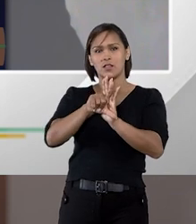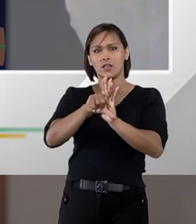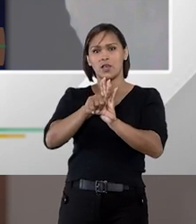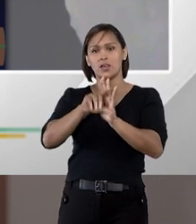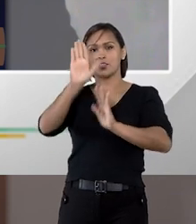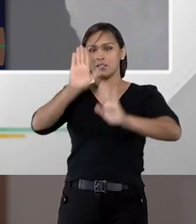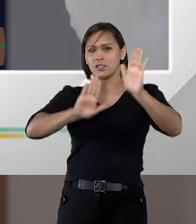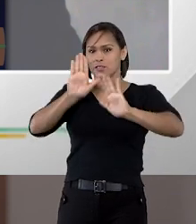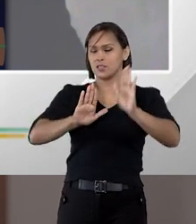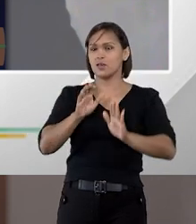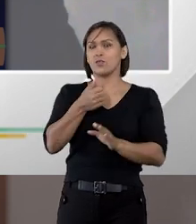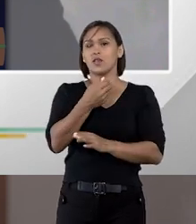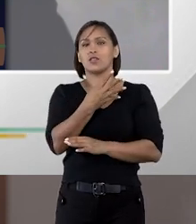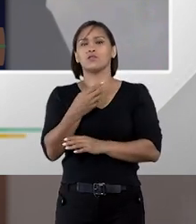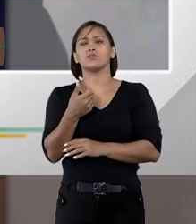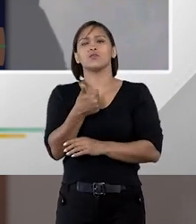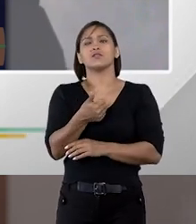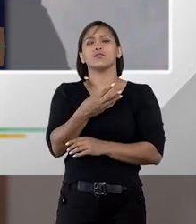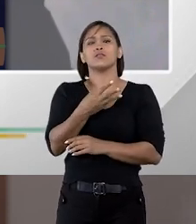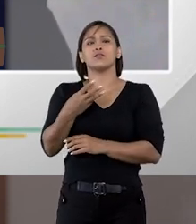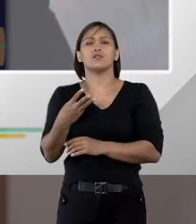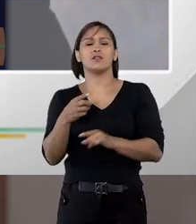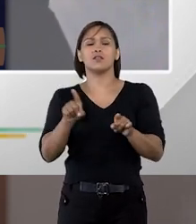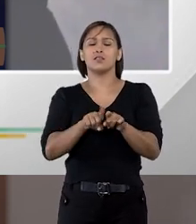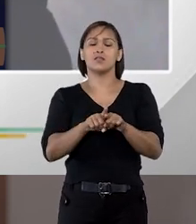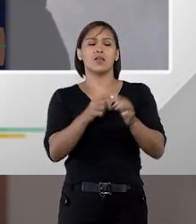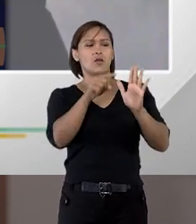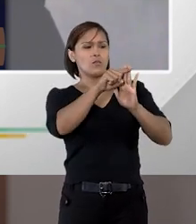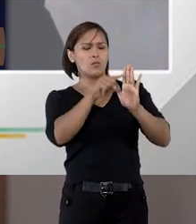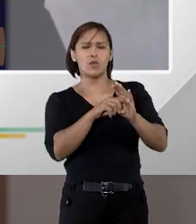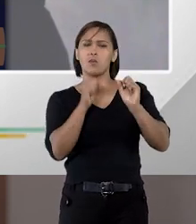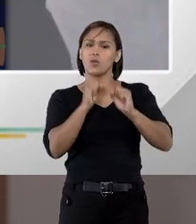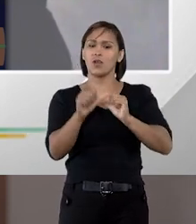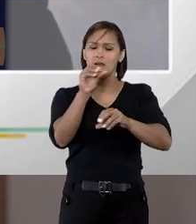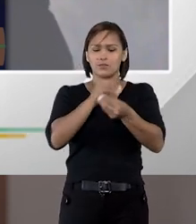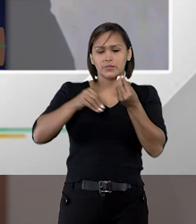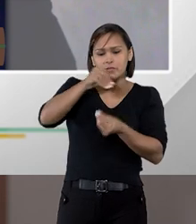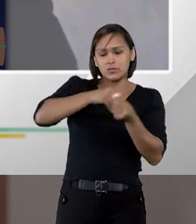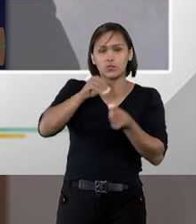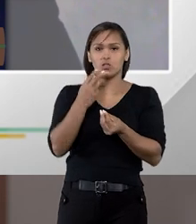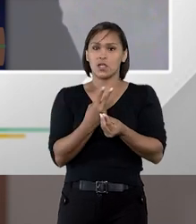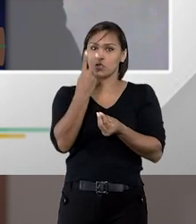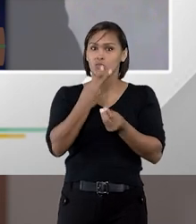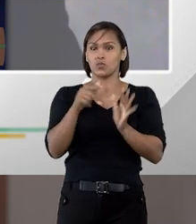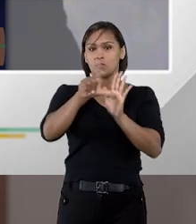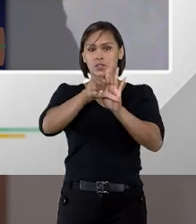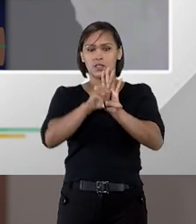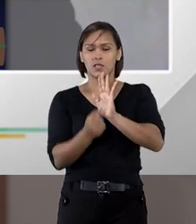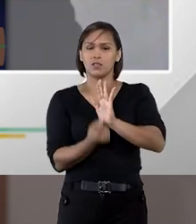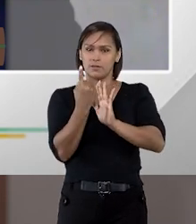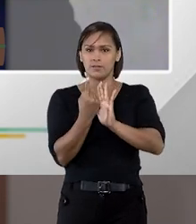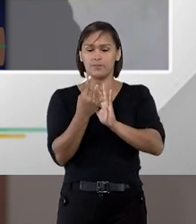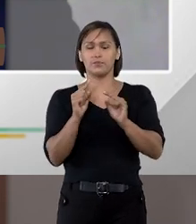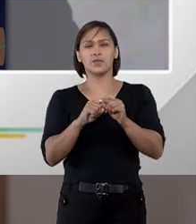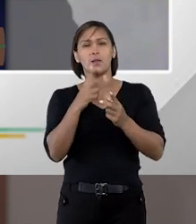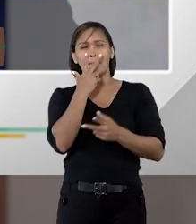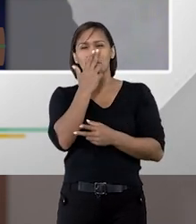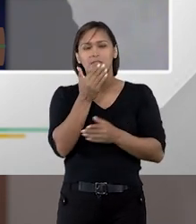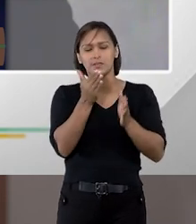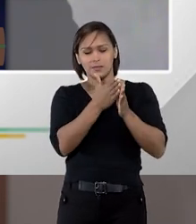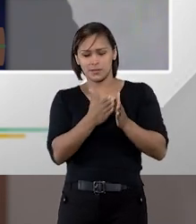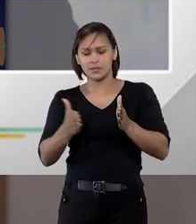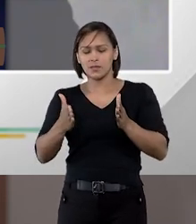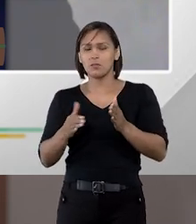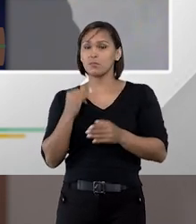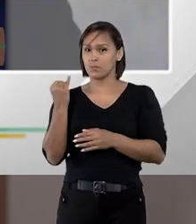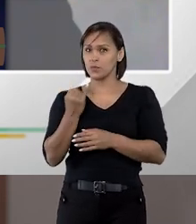.133 de 2021. Isso em cada procedimento, que não pode você misturar os dois regimes no mesmo procedimento. Me parece que é um